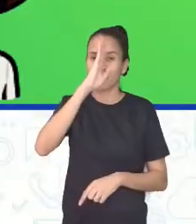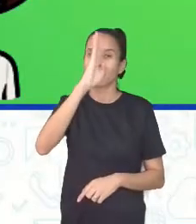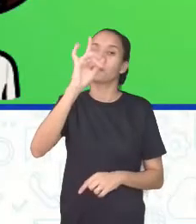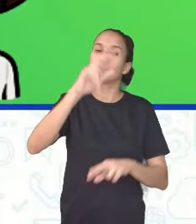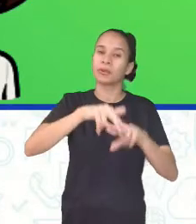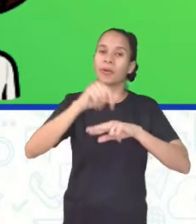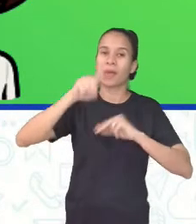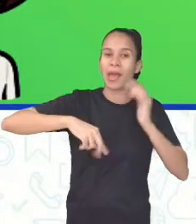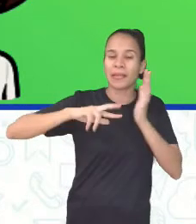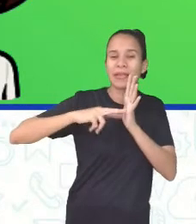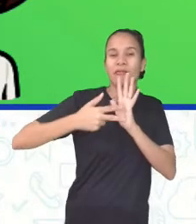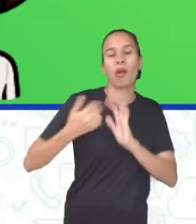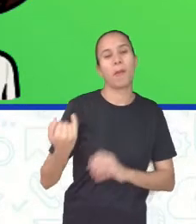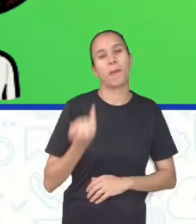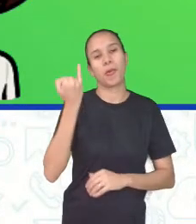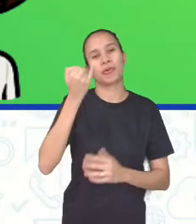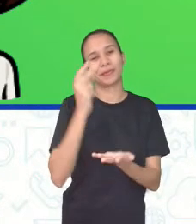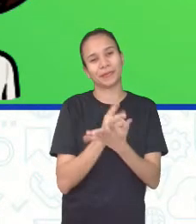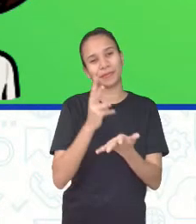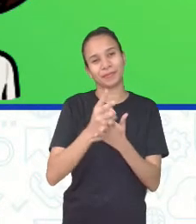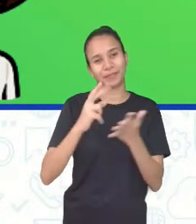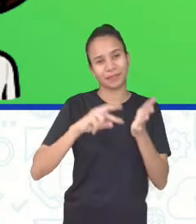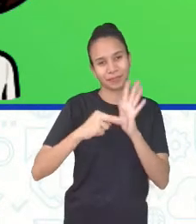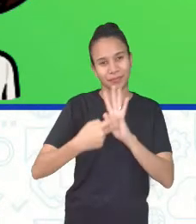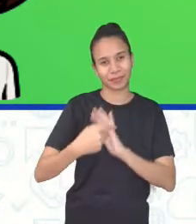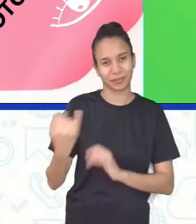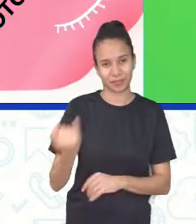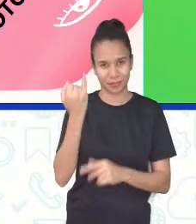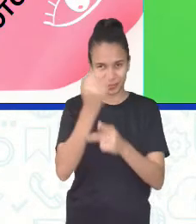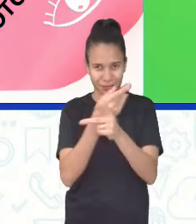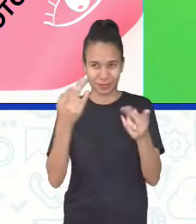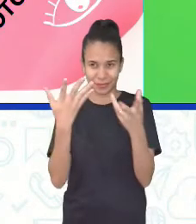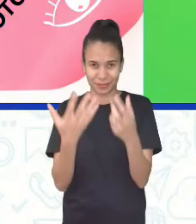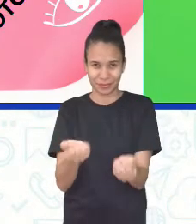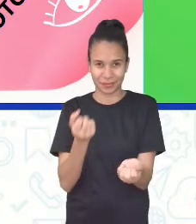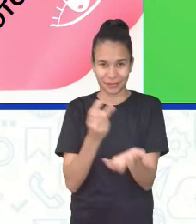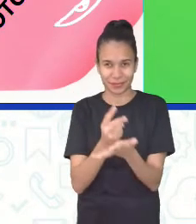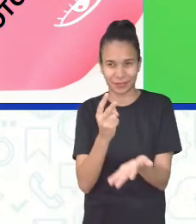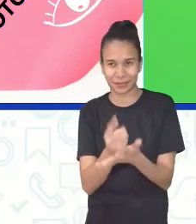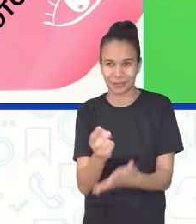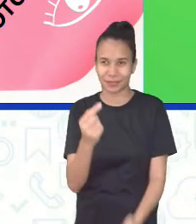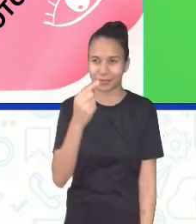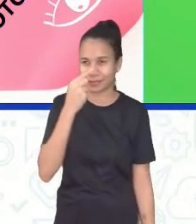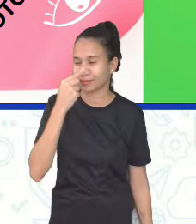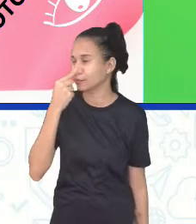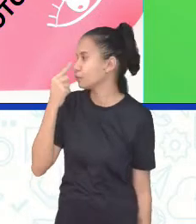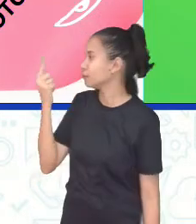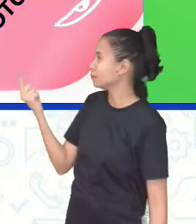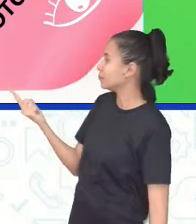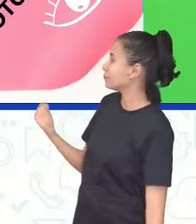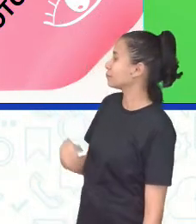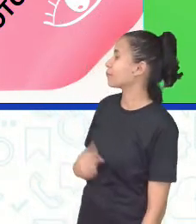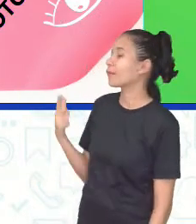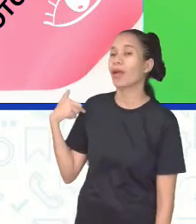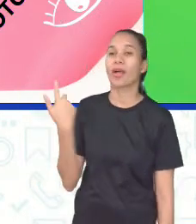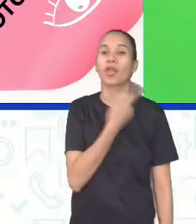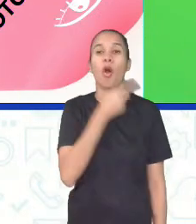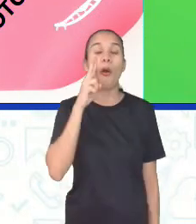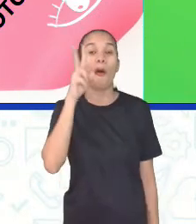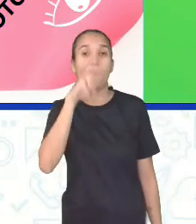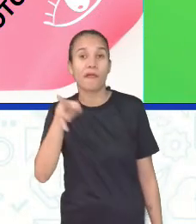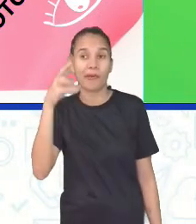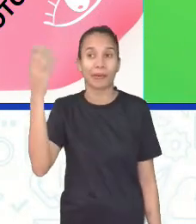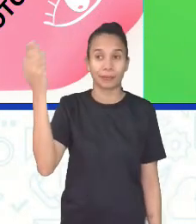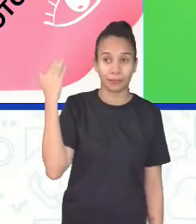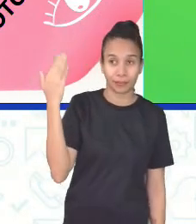significativo. O aprender é significativo para você. Mas vamos continuar. Nós já vimos essa apresentação antes.